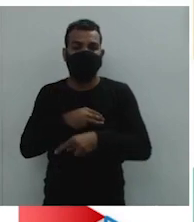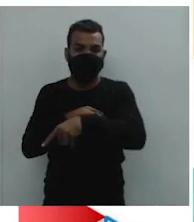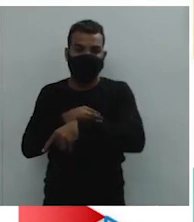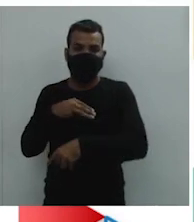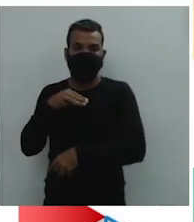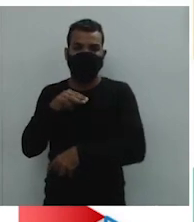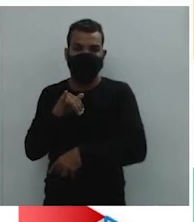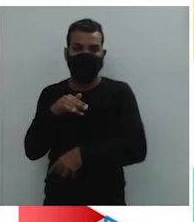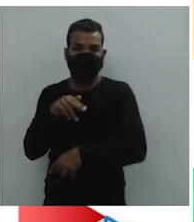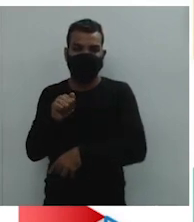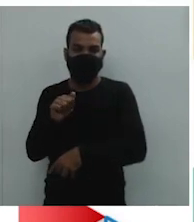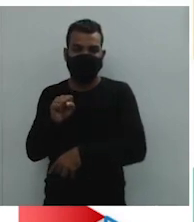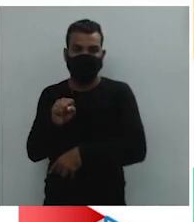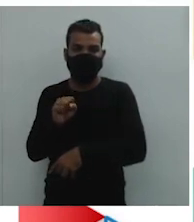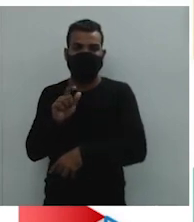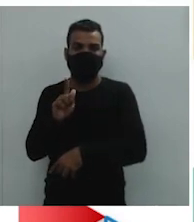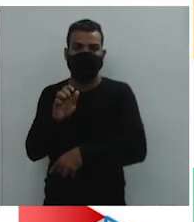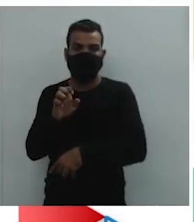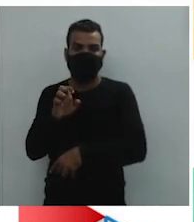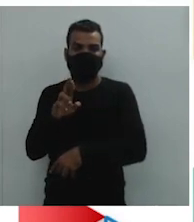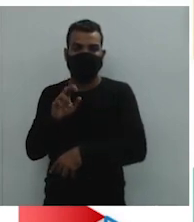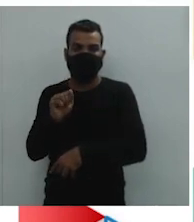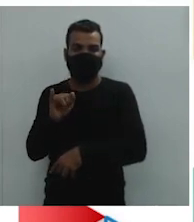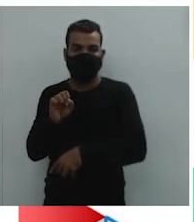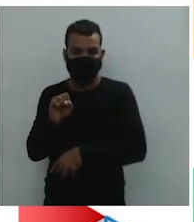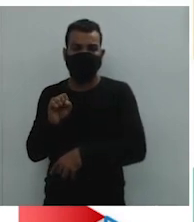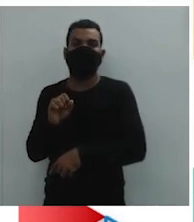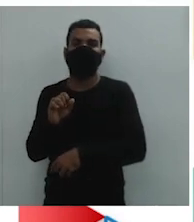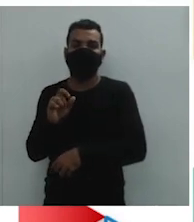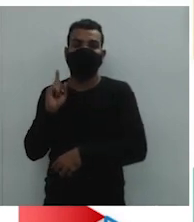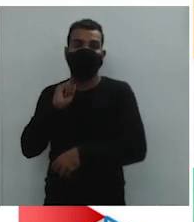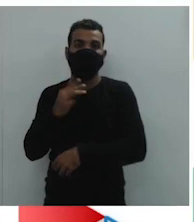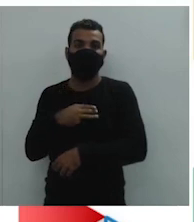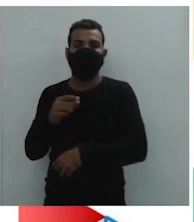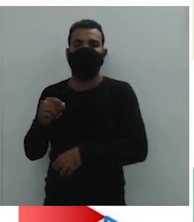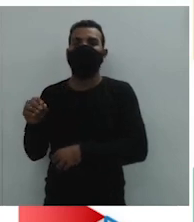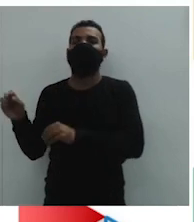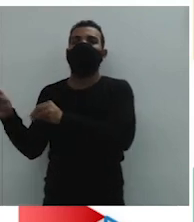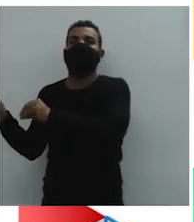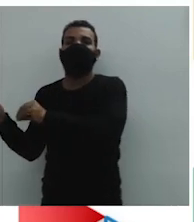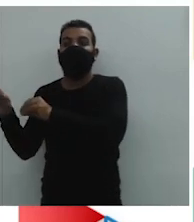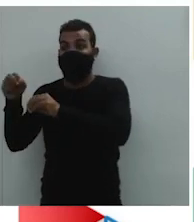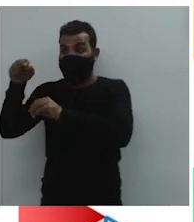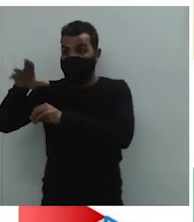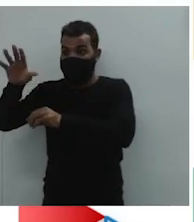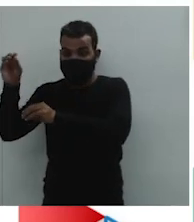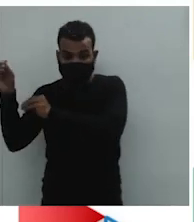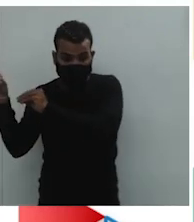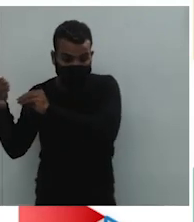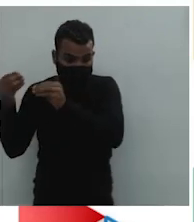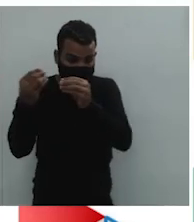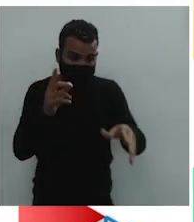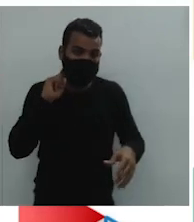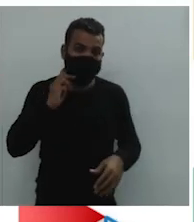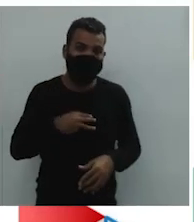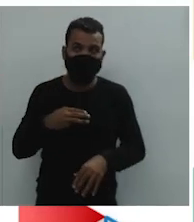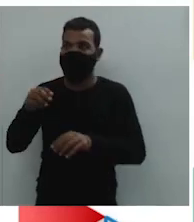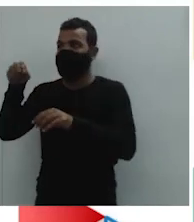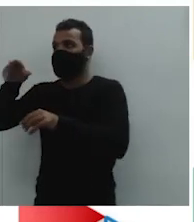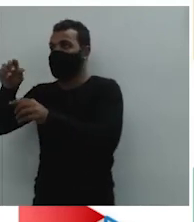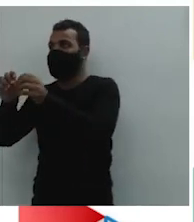deles que era transportado mercadorias, certo? O que a gente